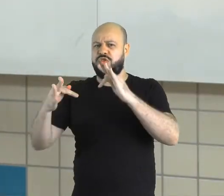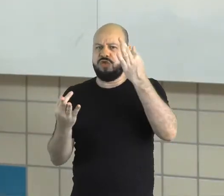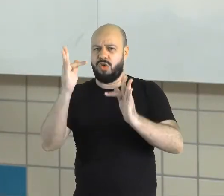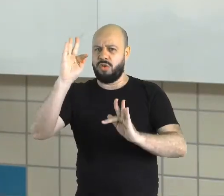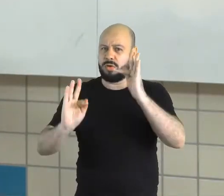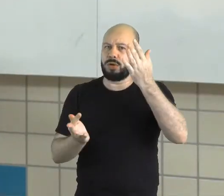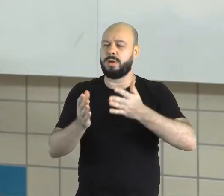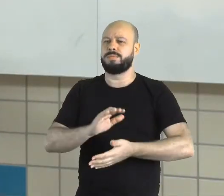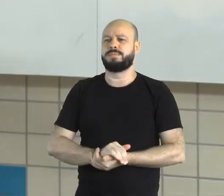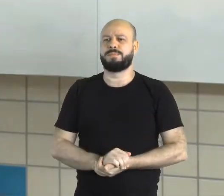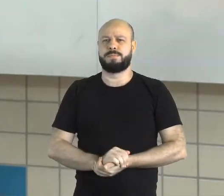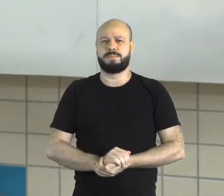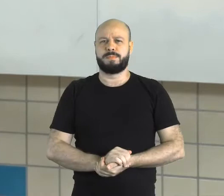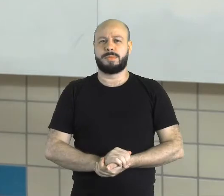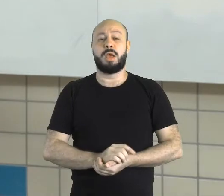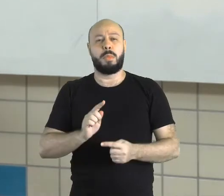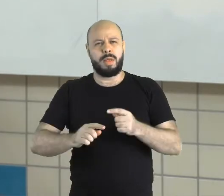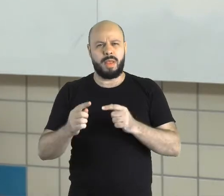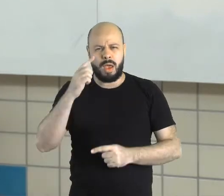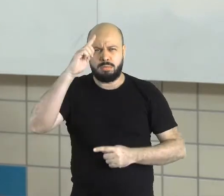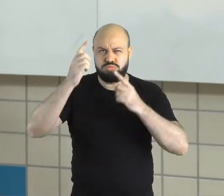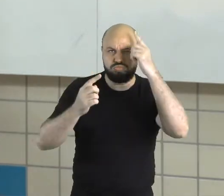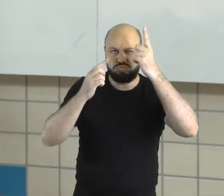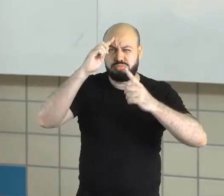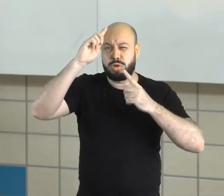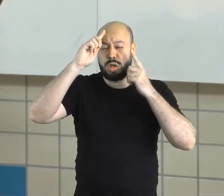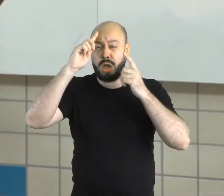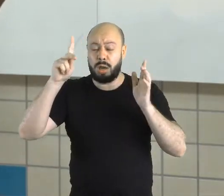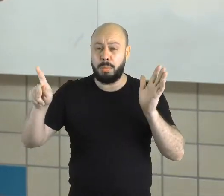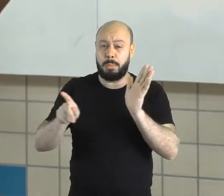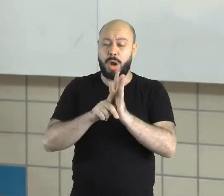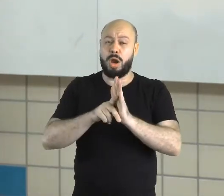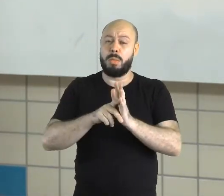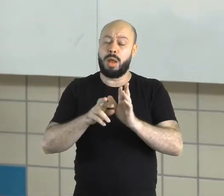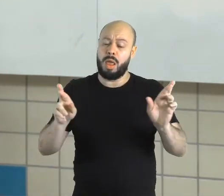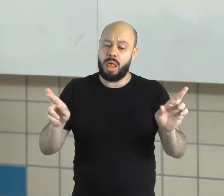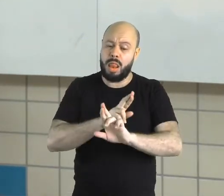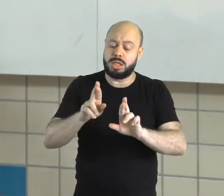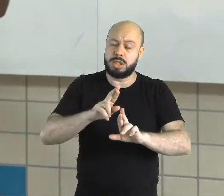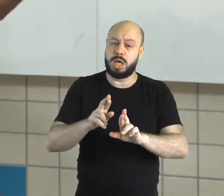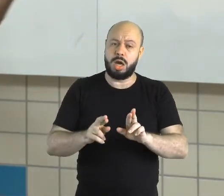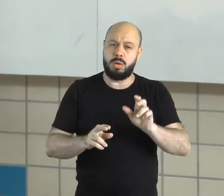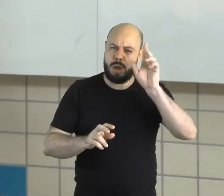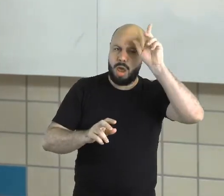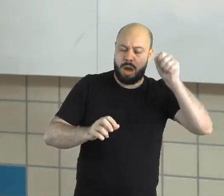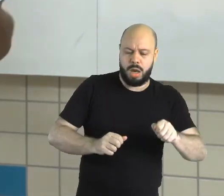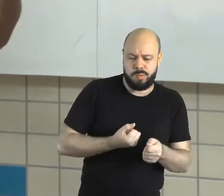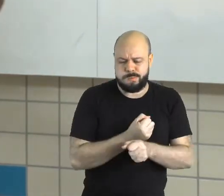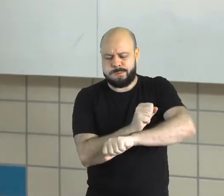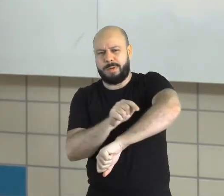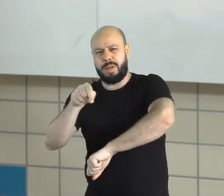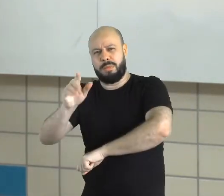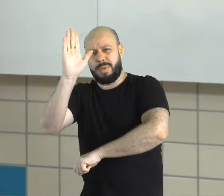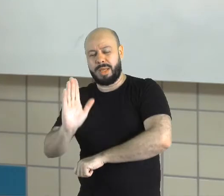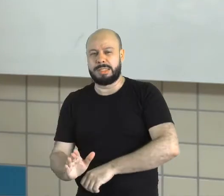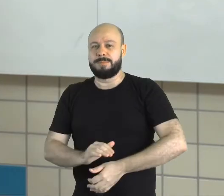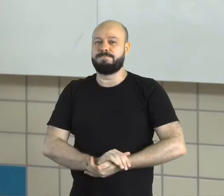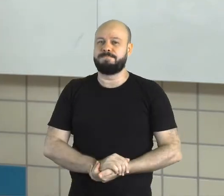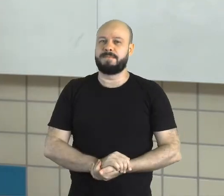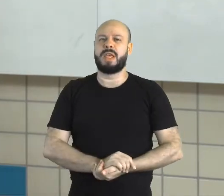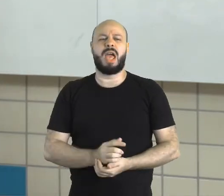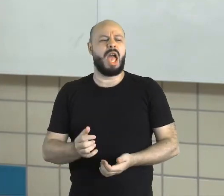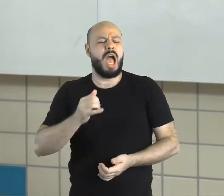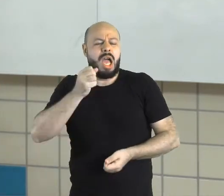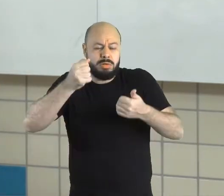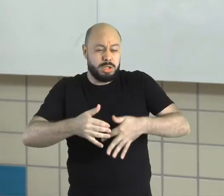muitas ideias falando em relação por que o negro africano foi escravizado. Muitas vezes falam, ah, o negro africano, ele foi escravizado